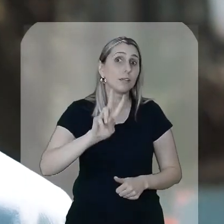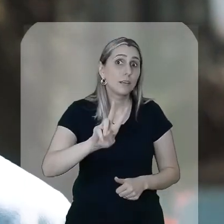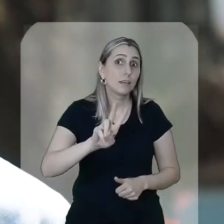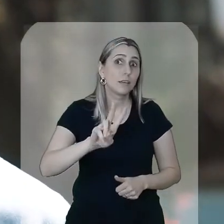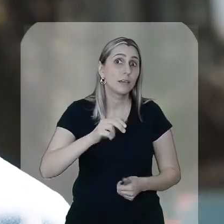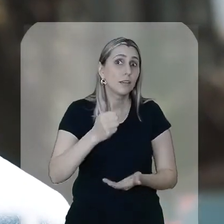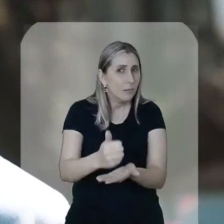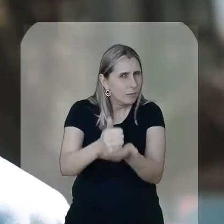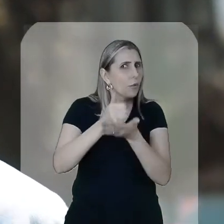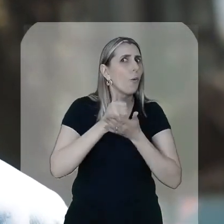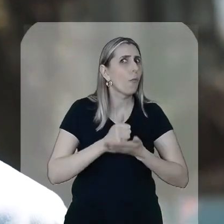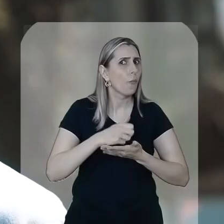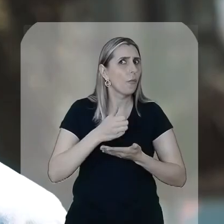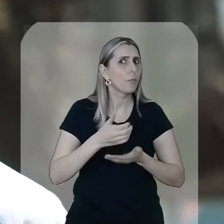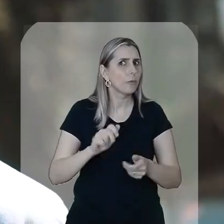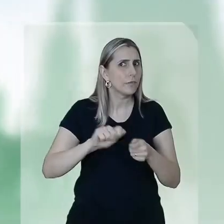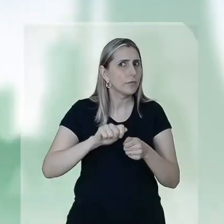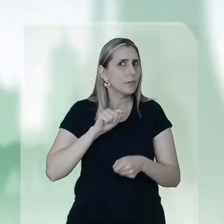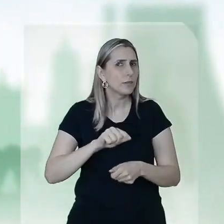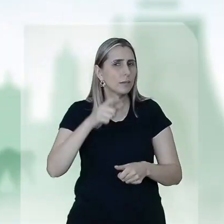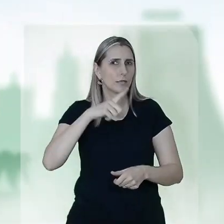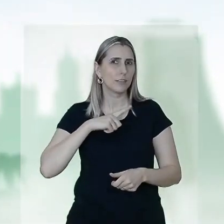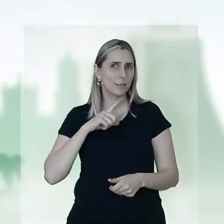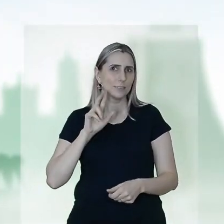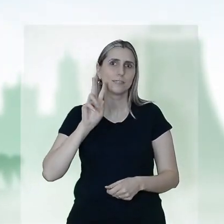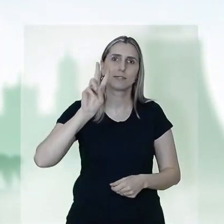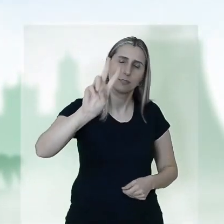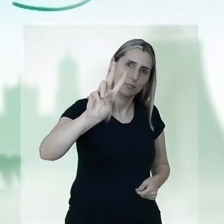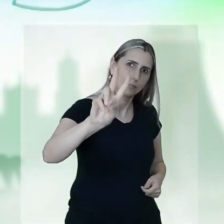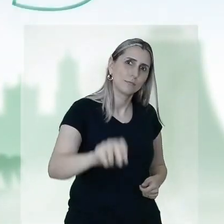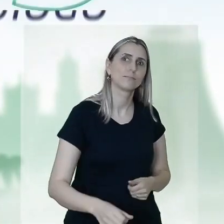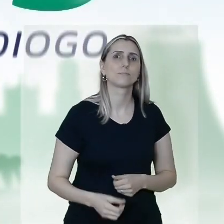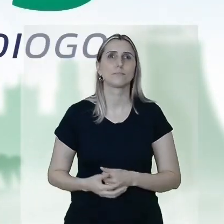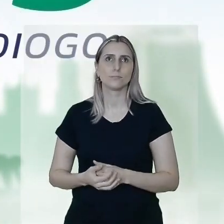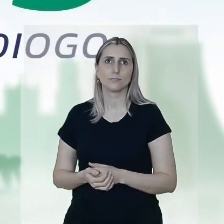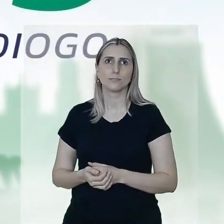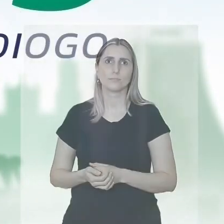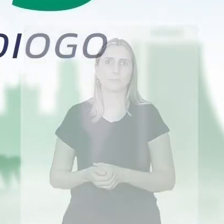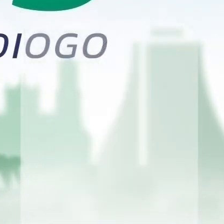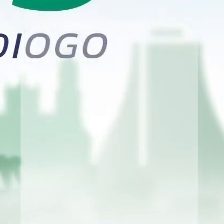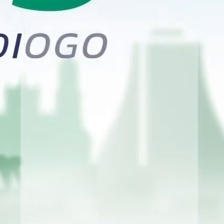e eu quero teu apoio para fazer isso. Vai ter, Walter!